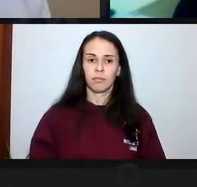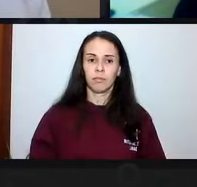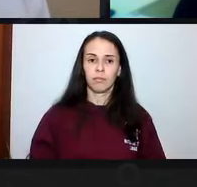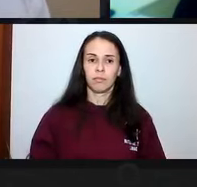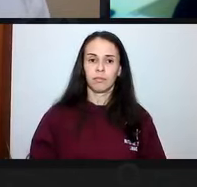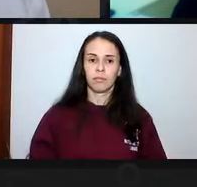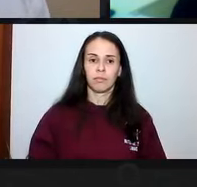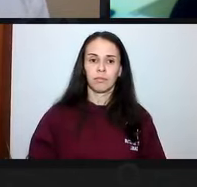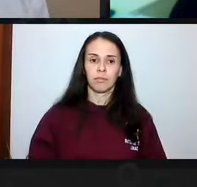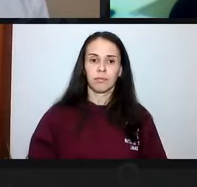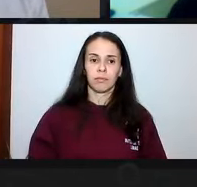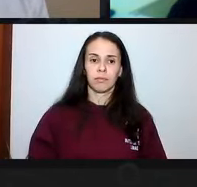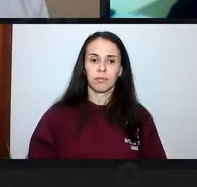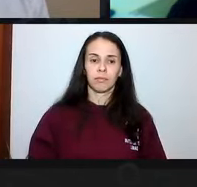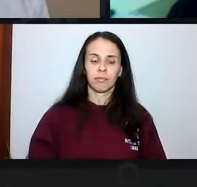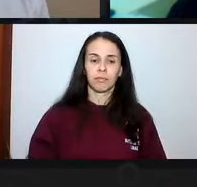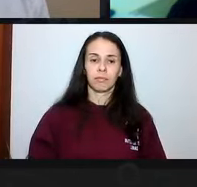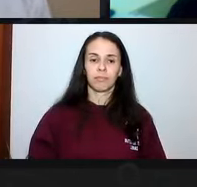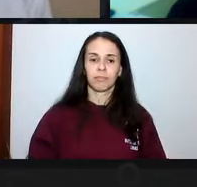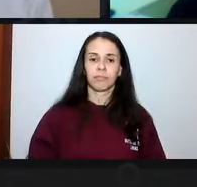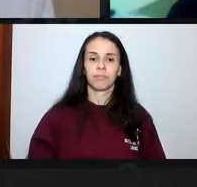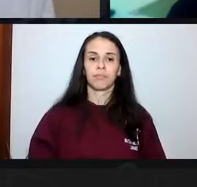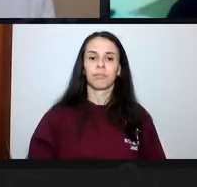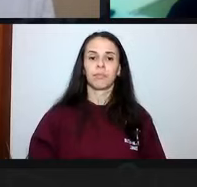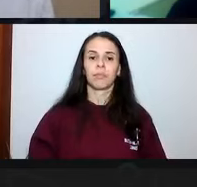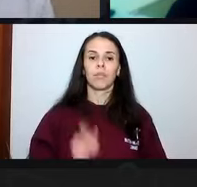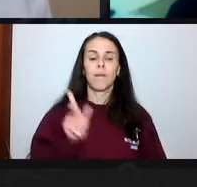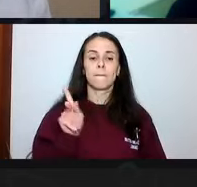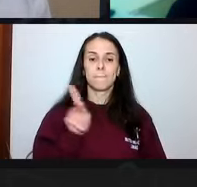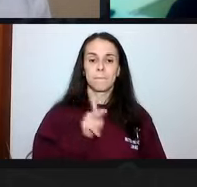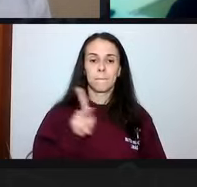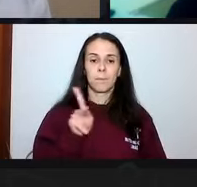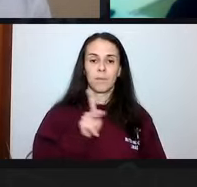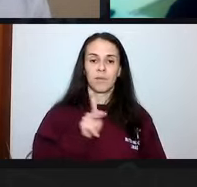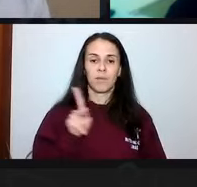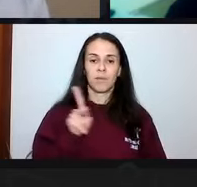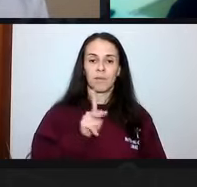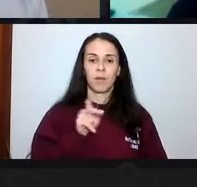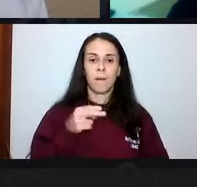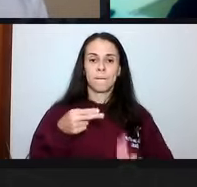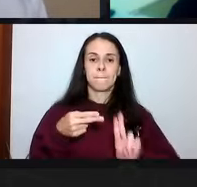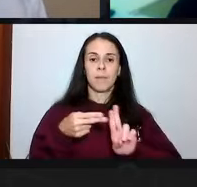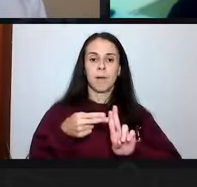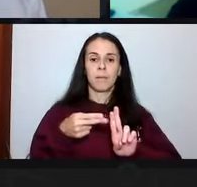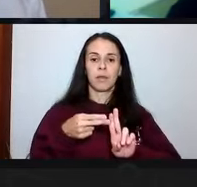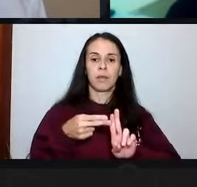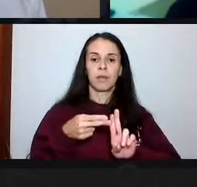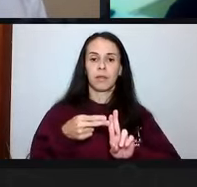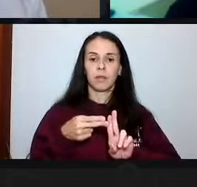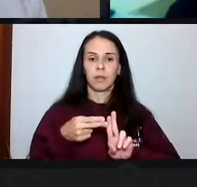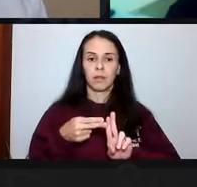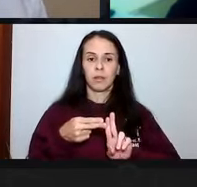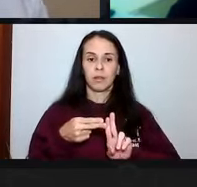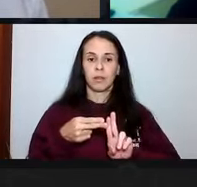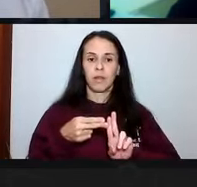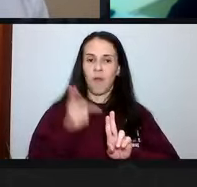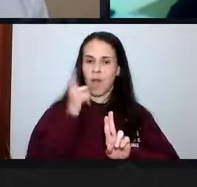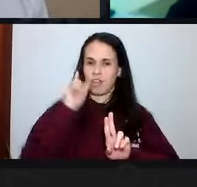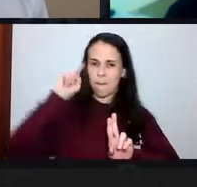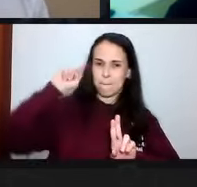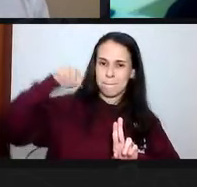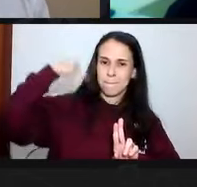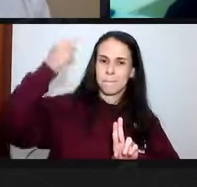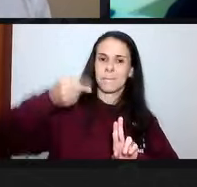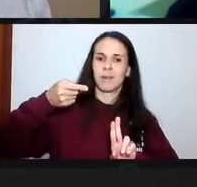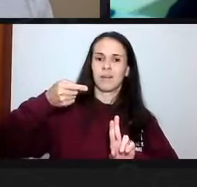Professor Jean-Fábio de Palmeiras perguntam. Eu acho que essa pergunta do professor Jean-Fábio vai ficar para a próxima live. Nós temos